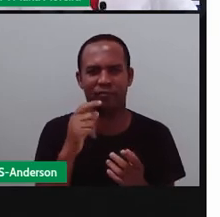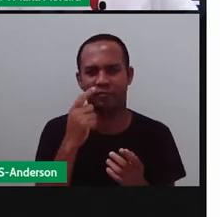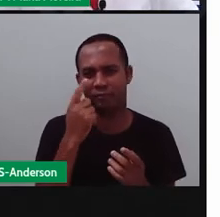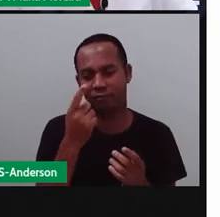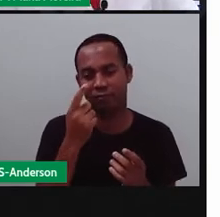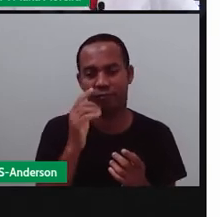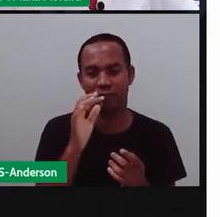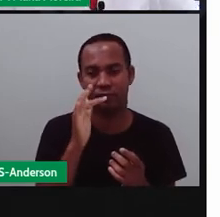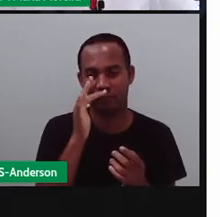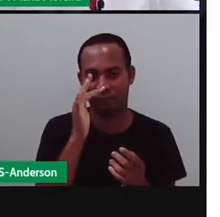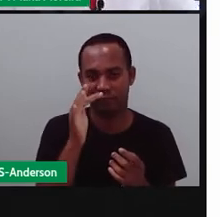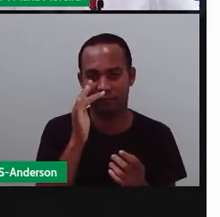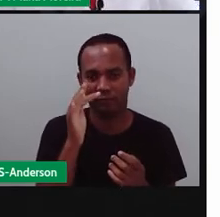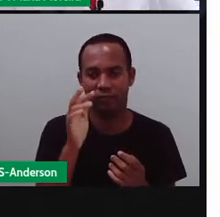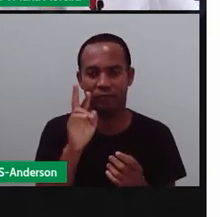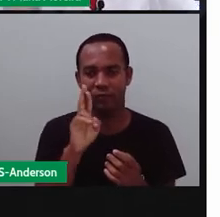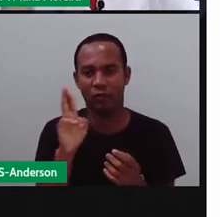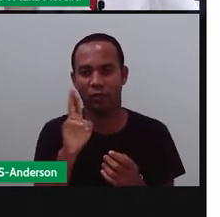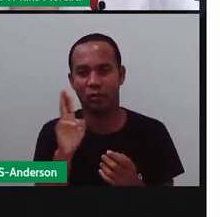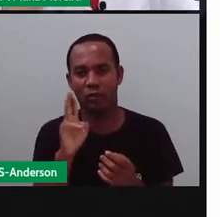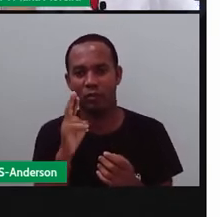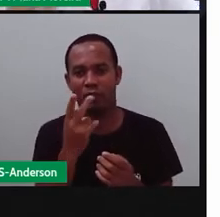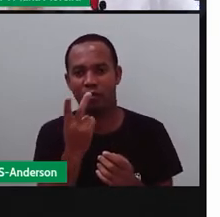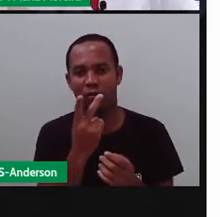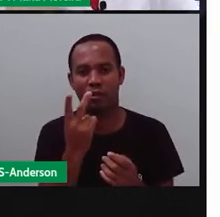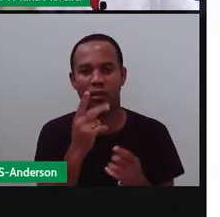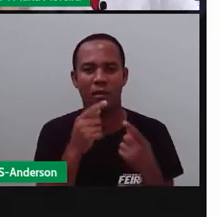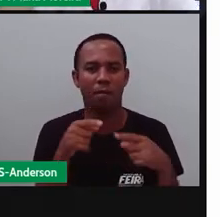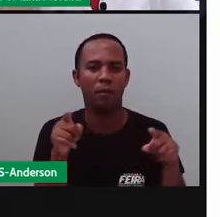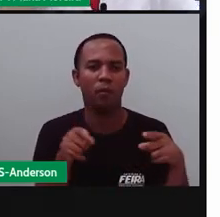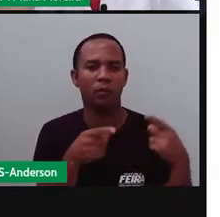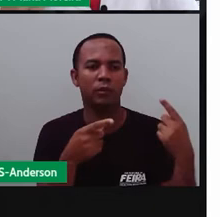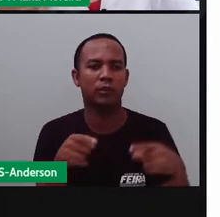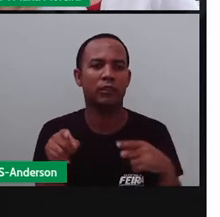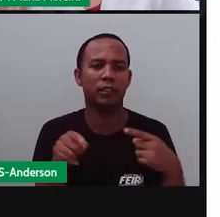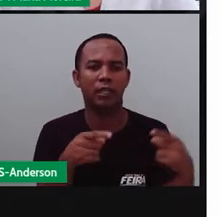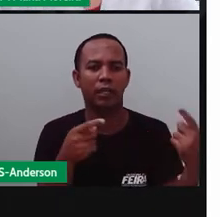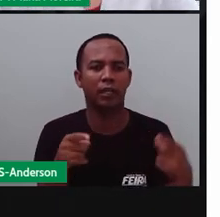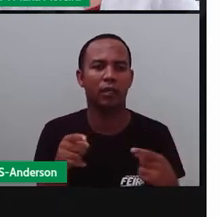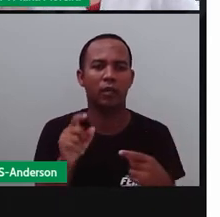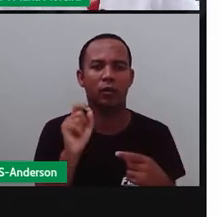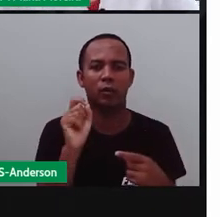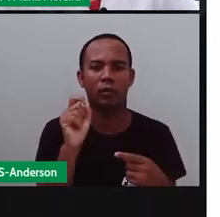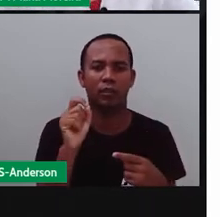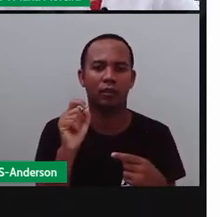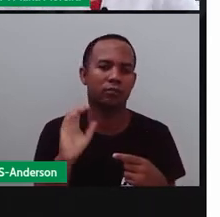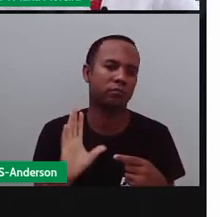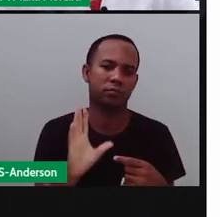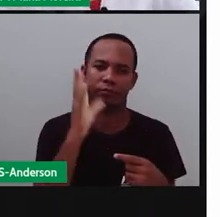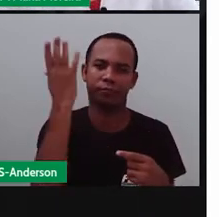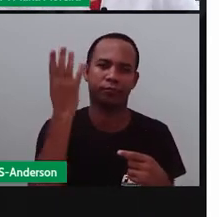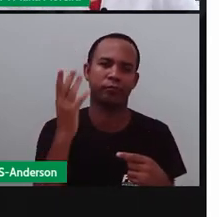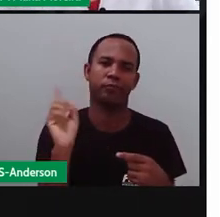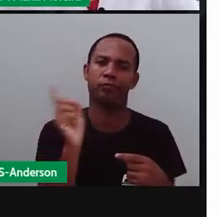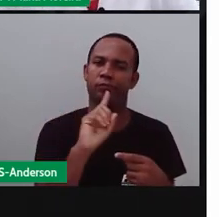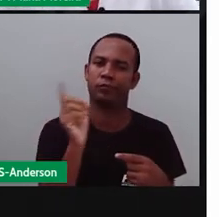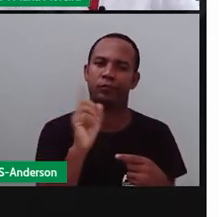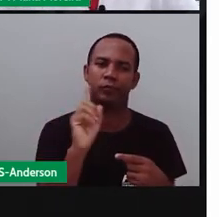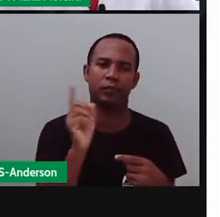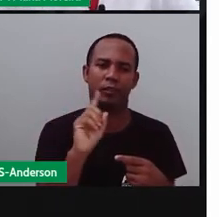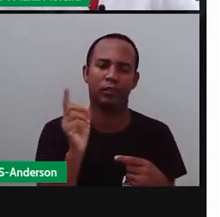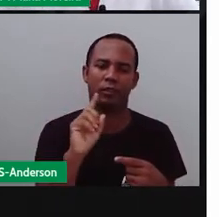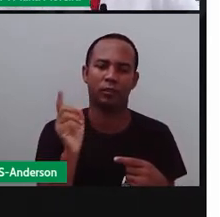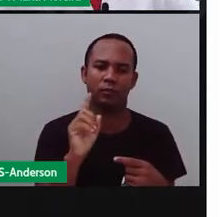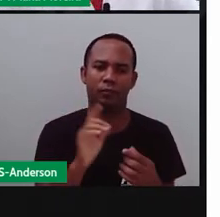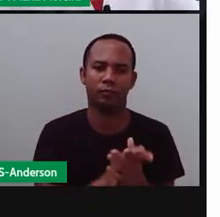pensamentos? Não. Então, é uma cantiga que fala o quê? Sobre uma coisa que não irá o que aconteceu. O não aconteceu?